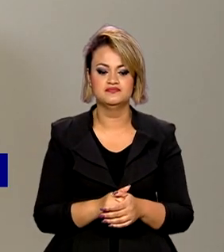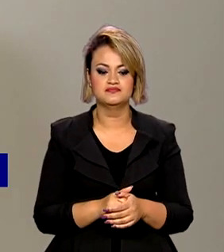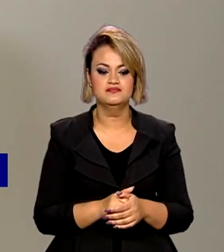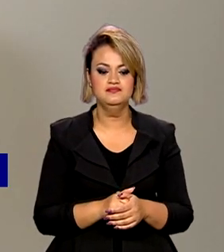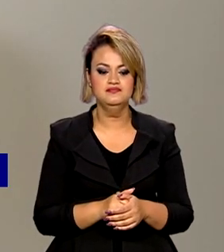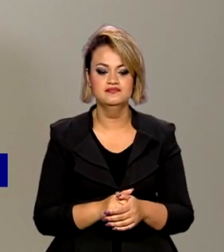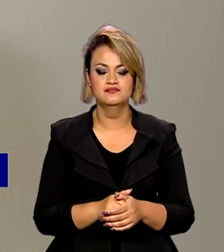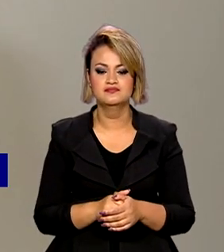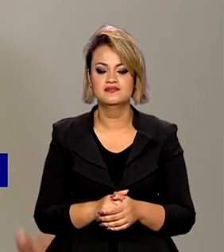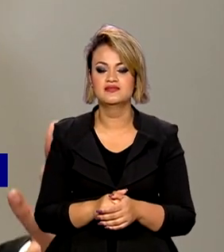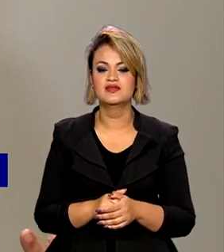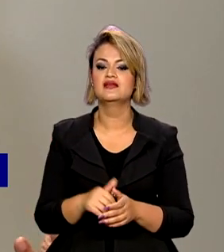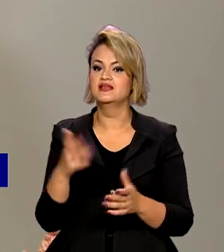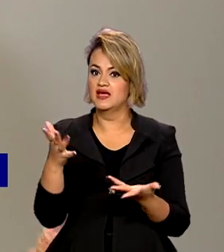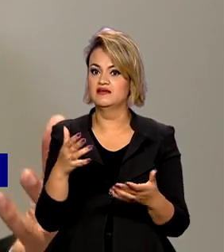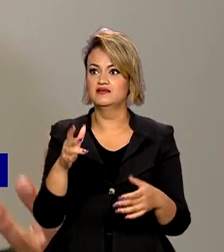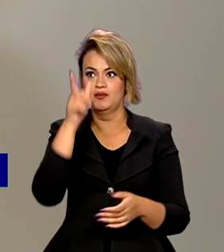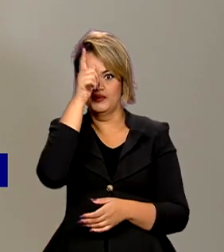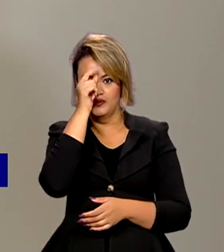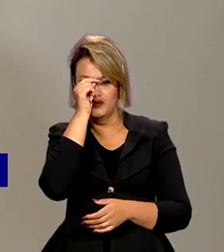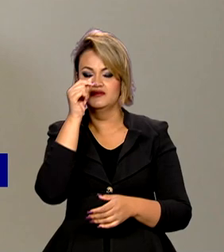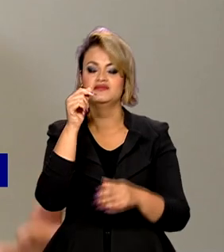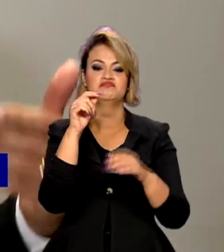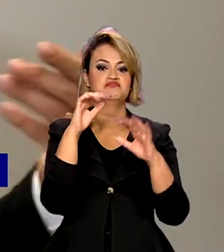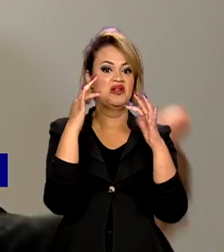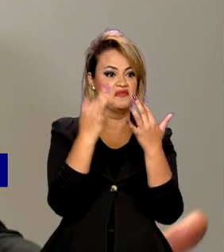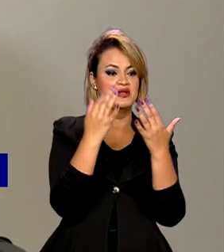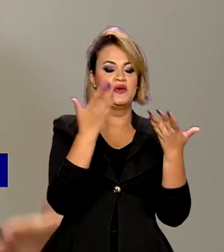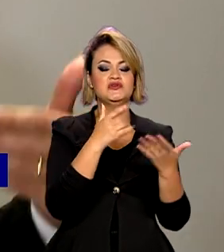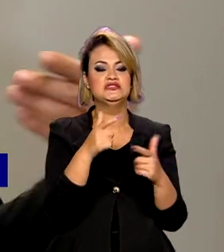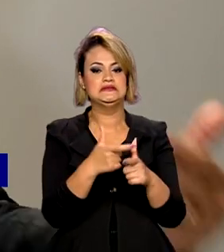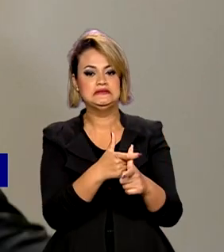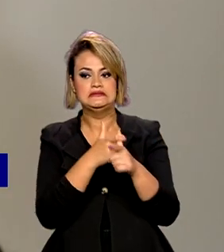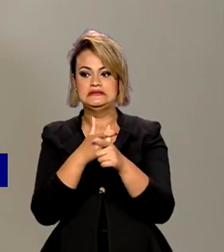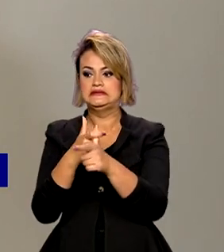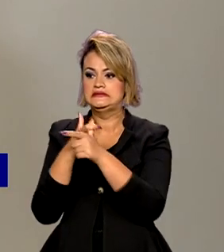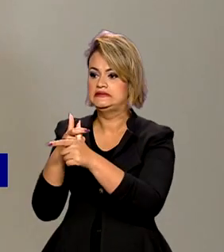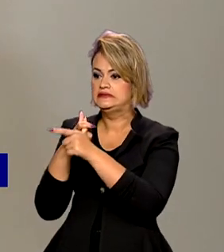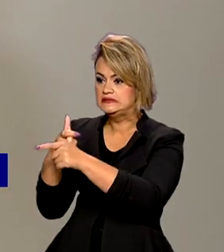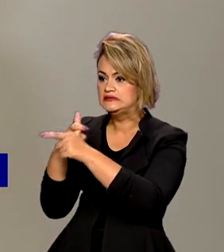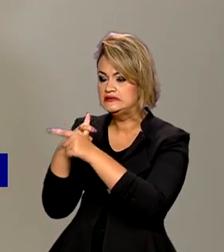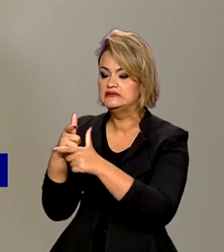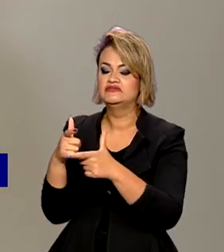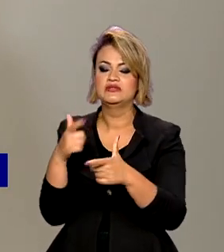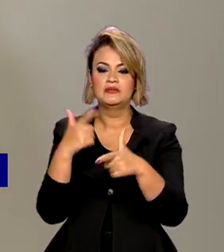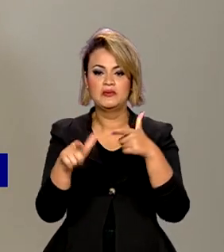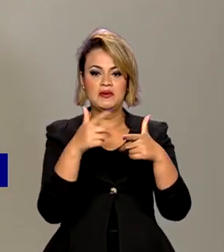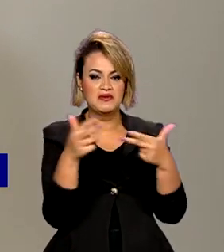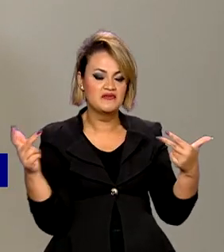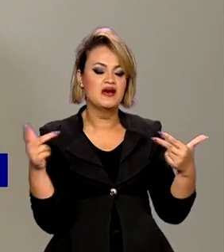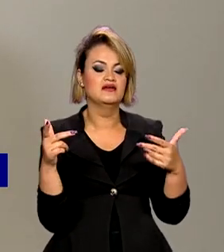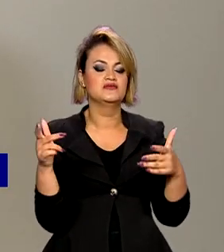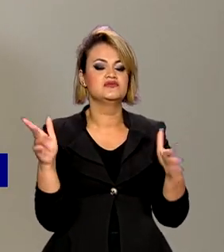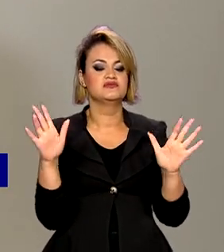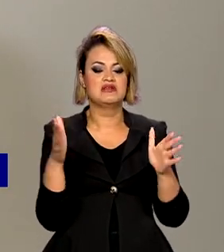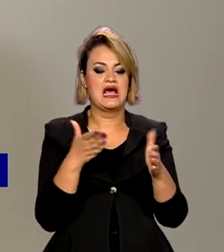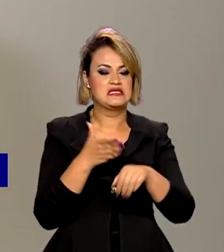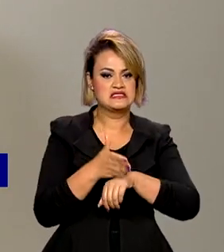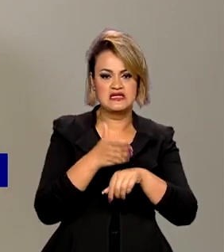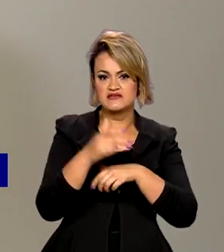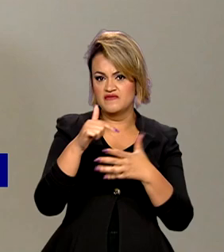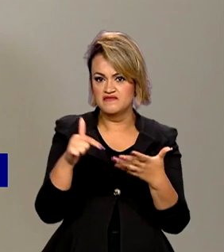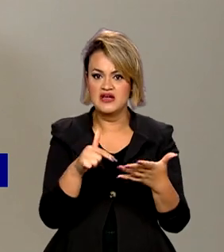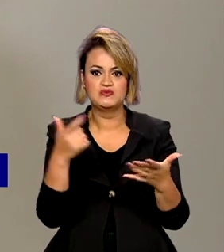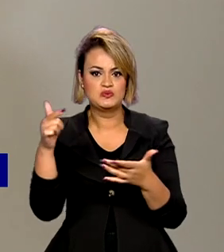Isso dá um fôlego para as famílias que hoje estão endividadas, que estão com problemas de acesso a